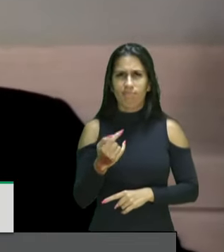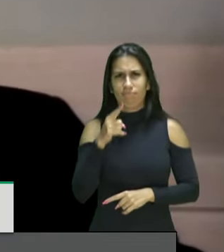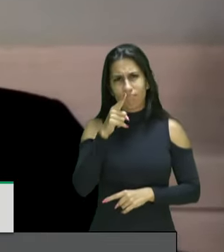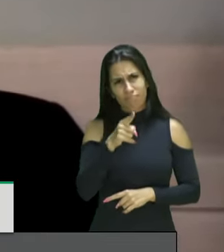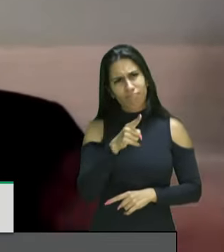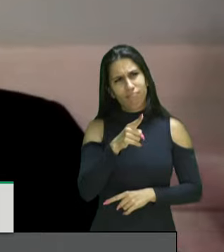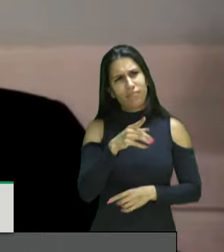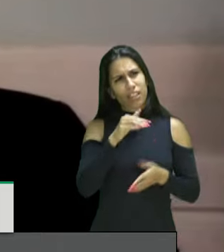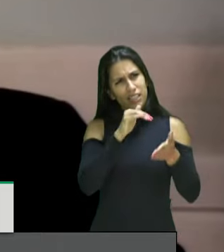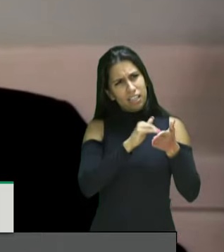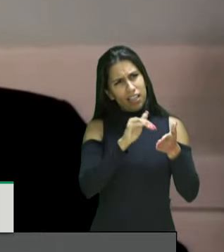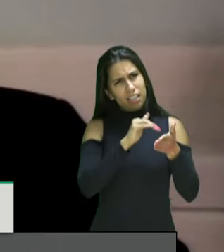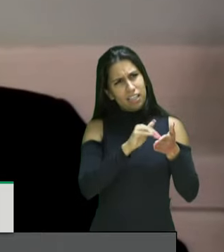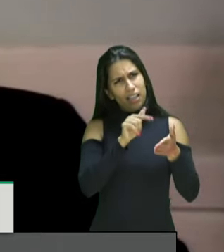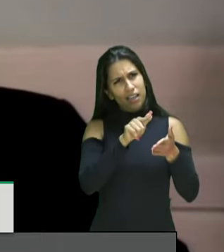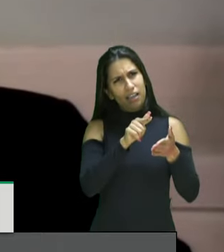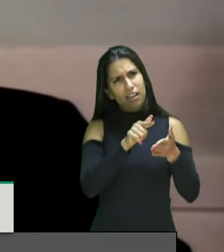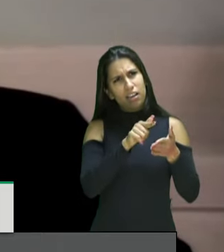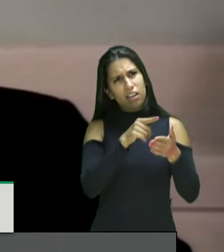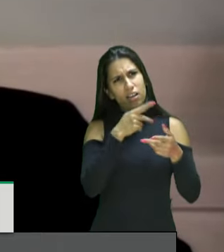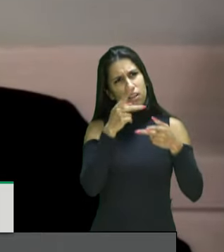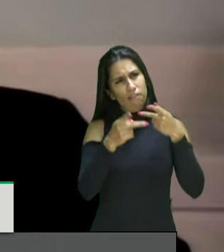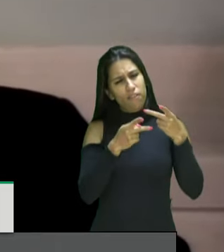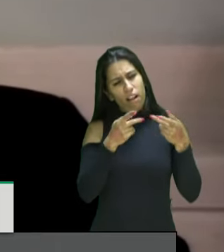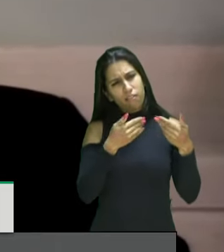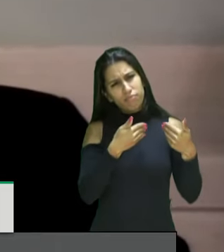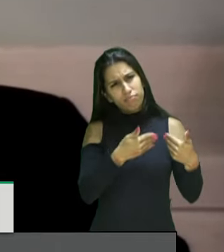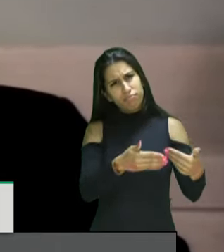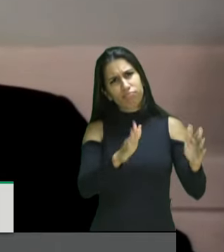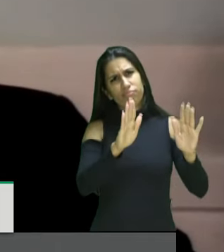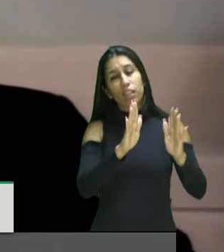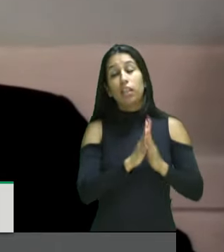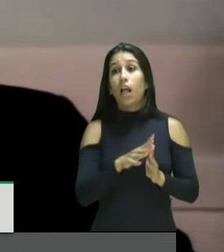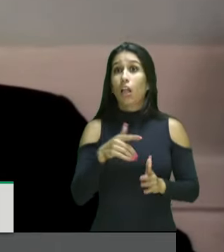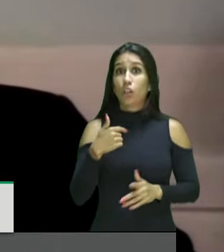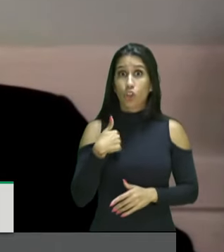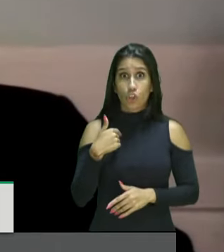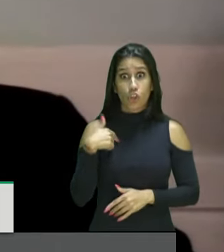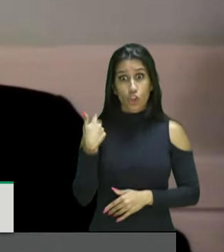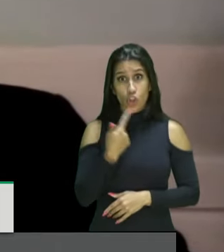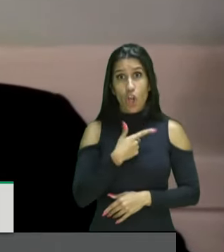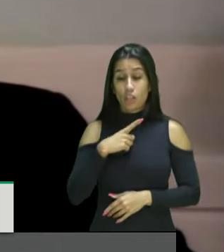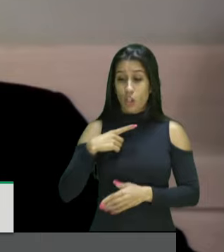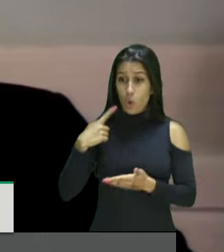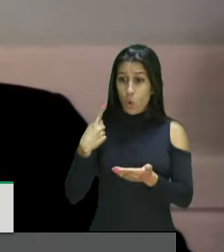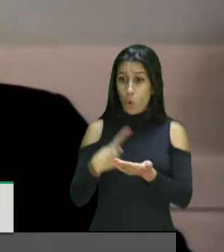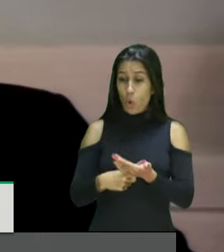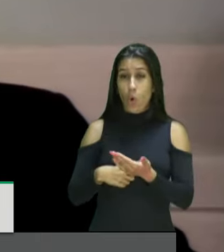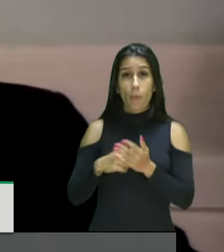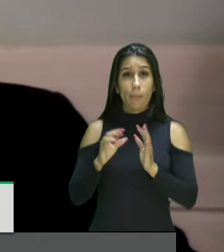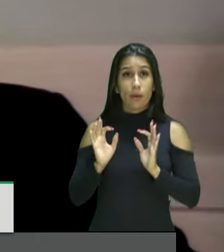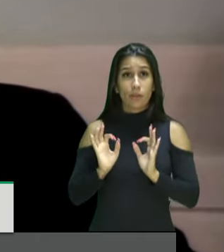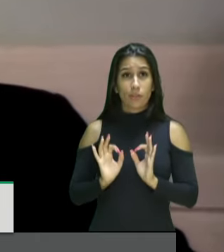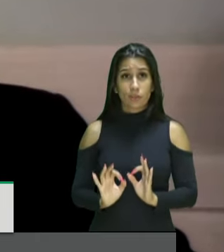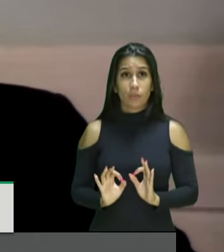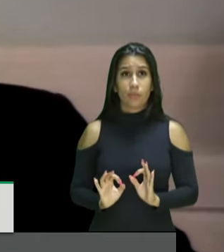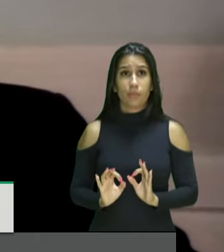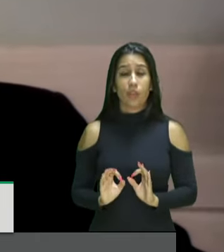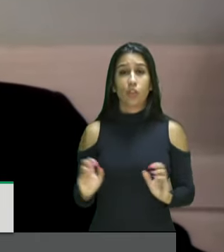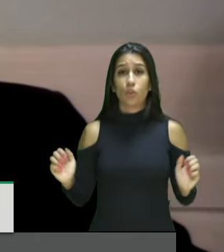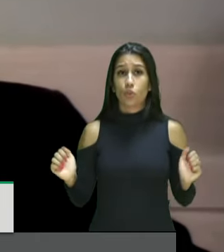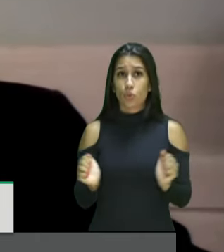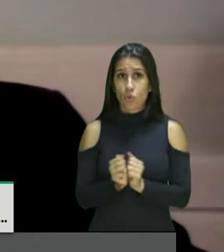Ezequiel vinha falando dizer que nós temos um compromisso efetivo com as